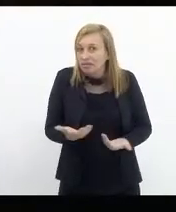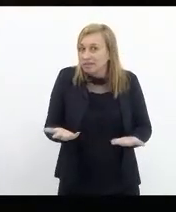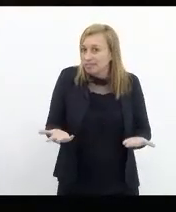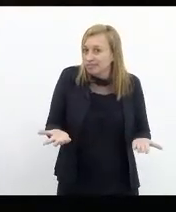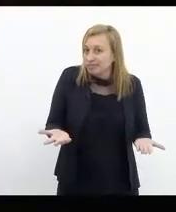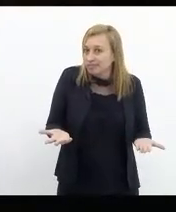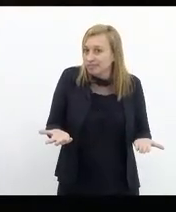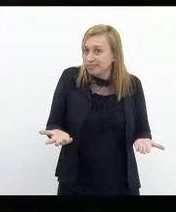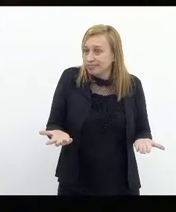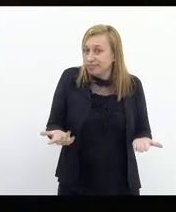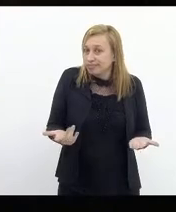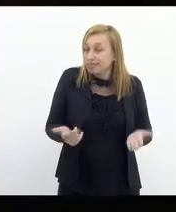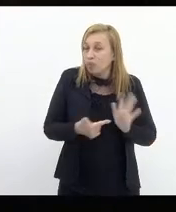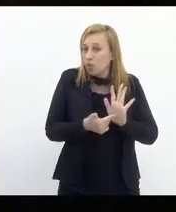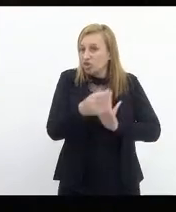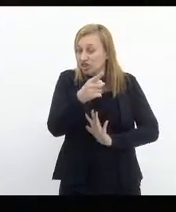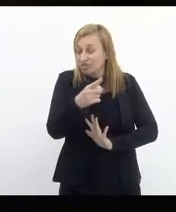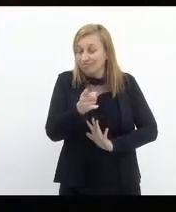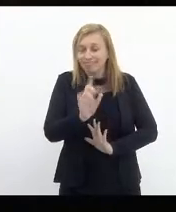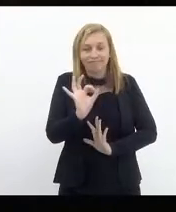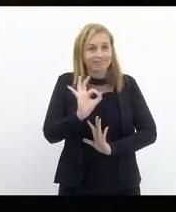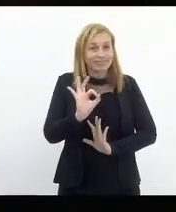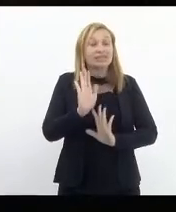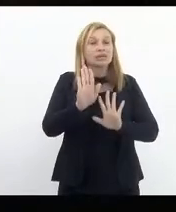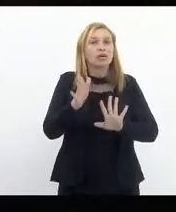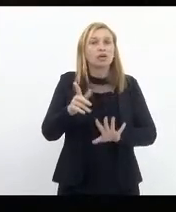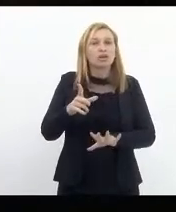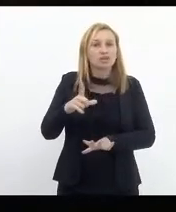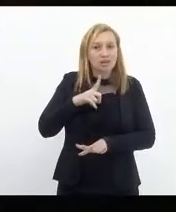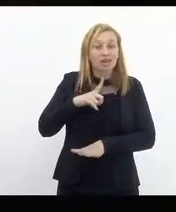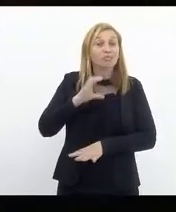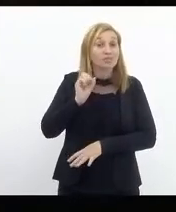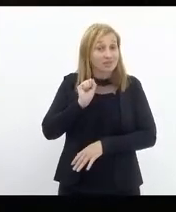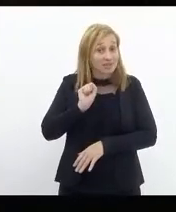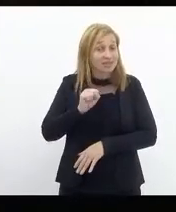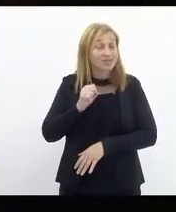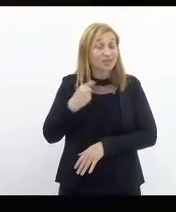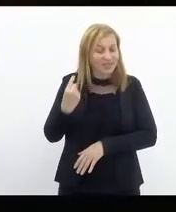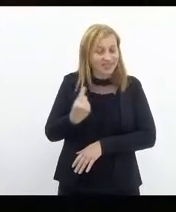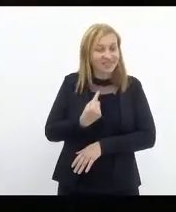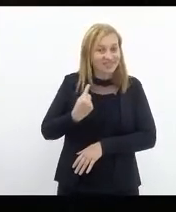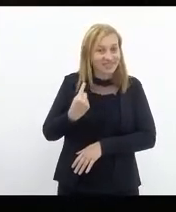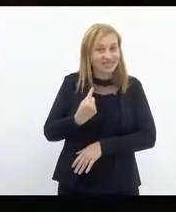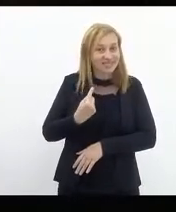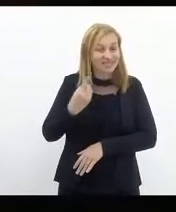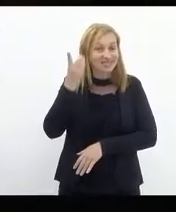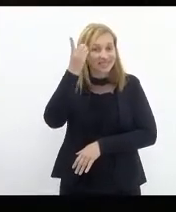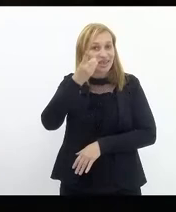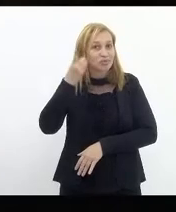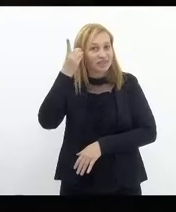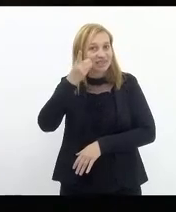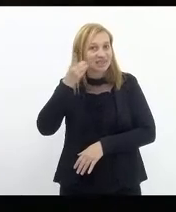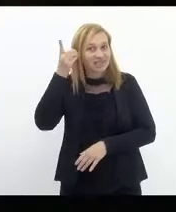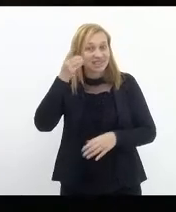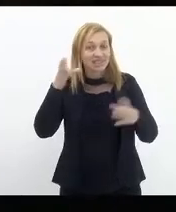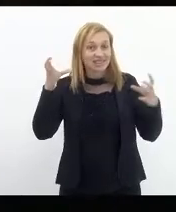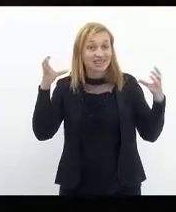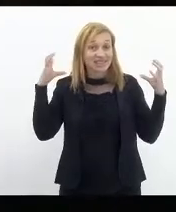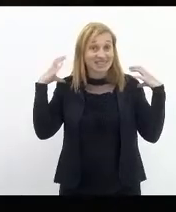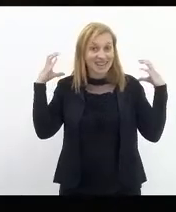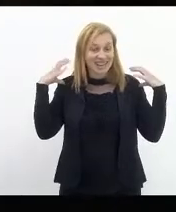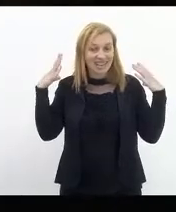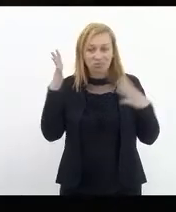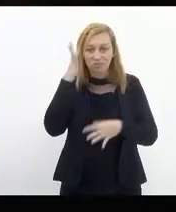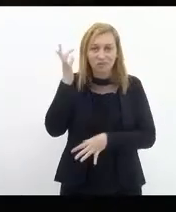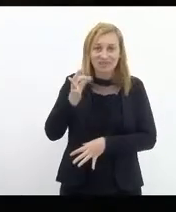traz isso daí. E aí, nós temos, nobre deputada Célia Jordão, eu não sei